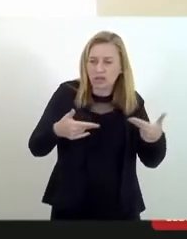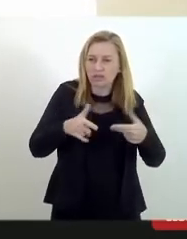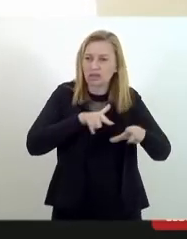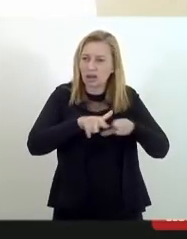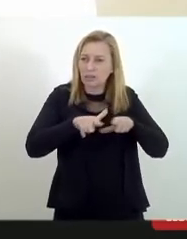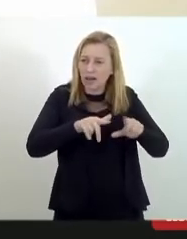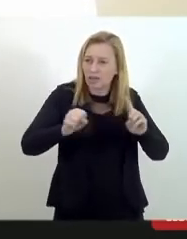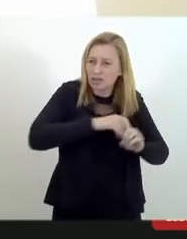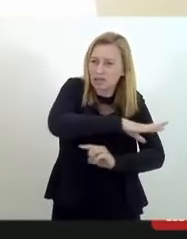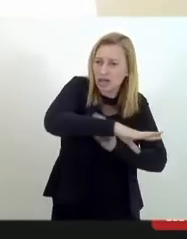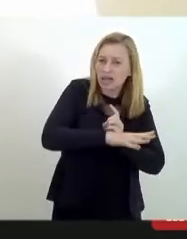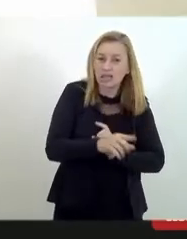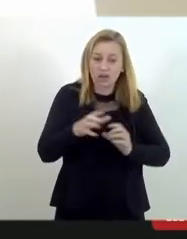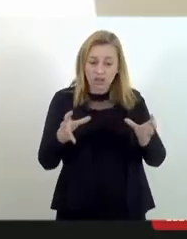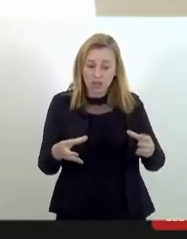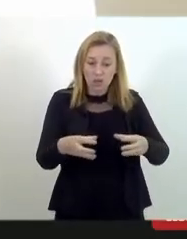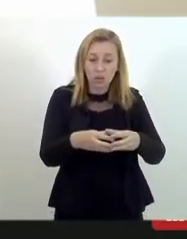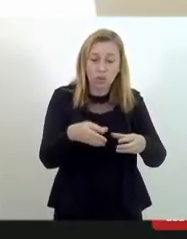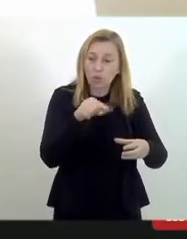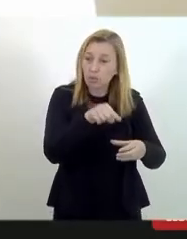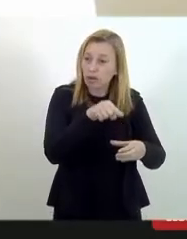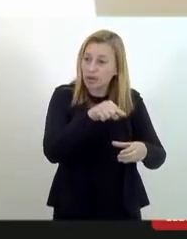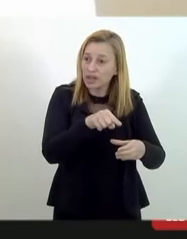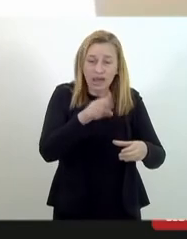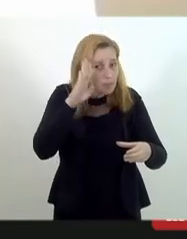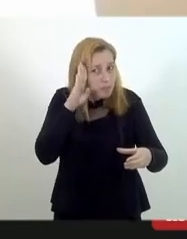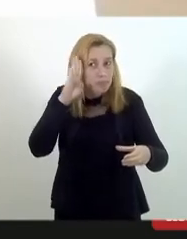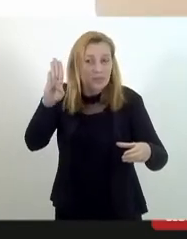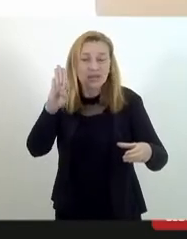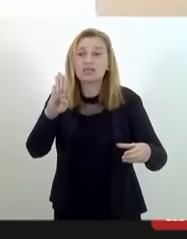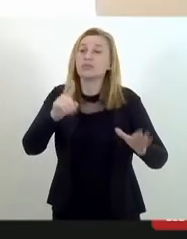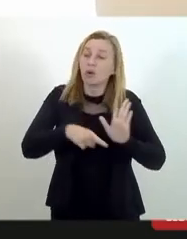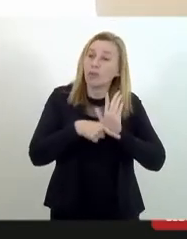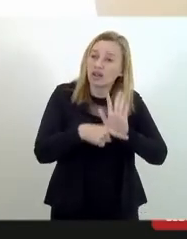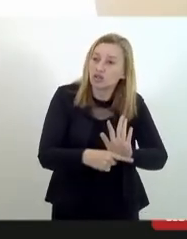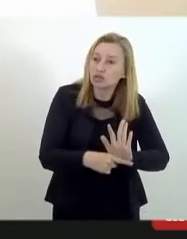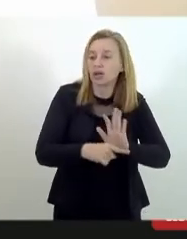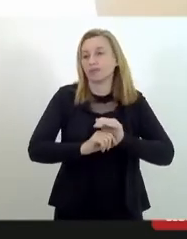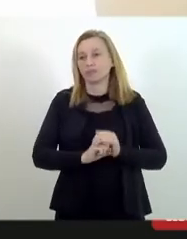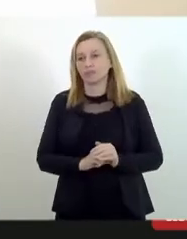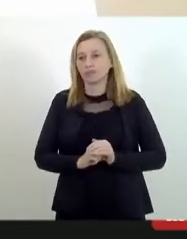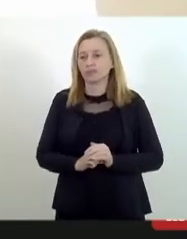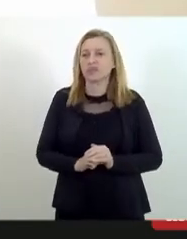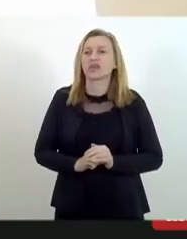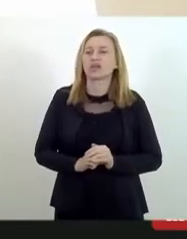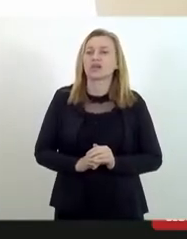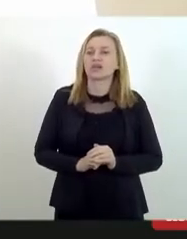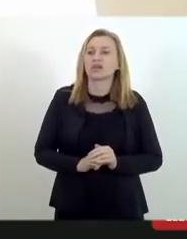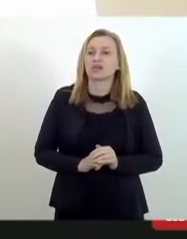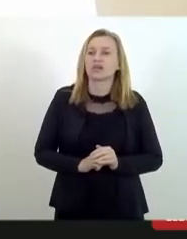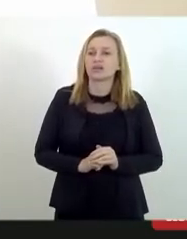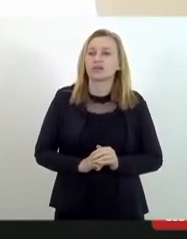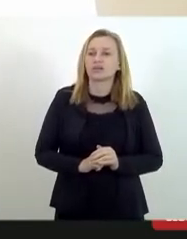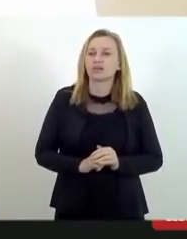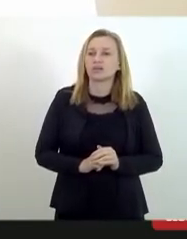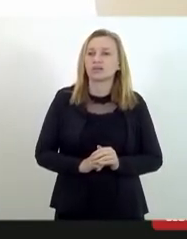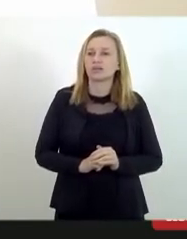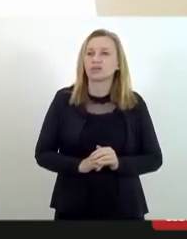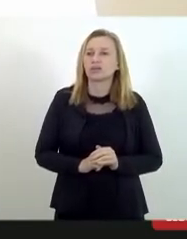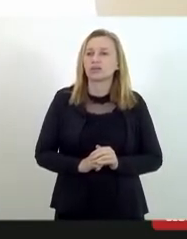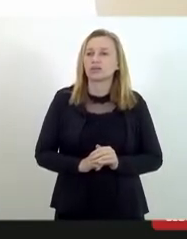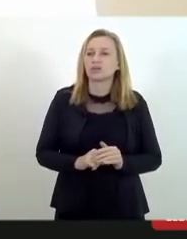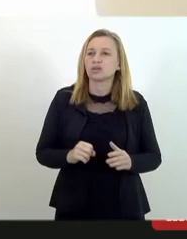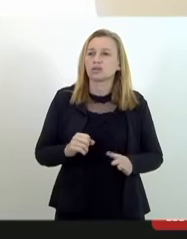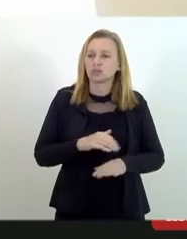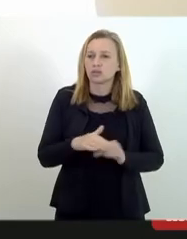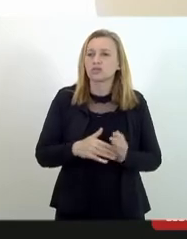essa equipe interdisciplinar é crucial, seja no centro, como as senhoras e os senhores construíram